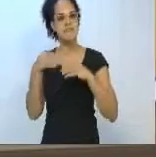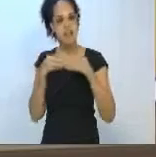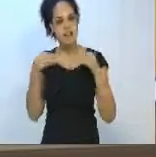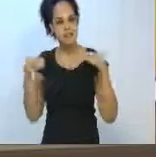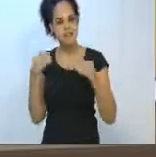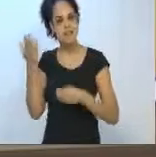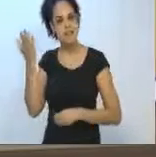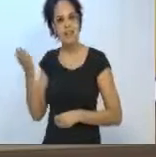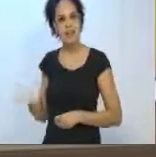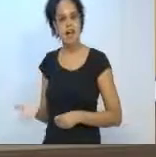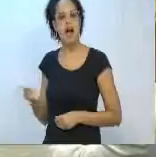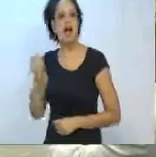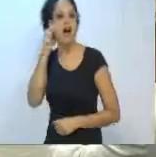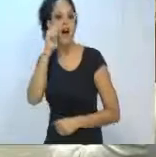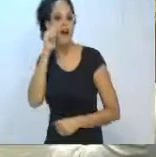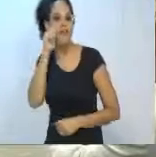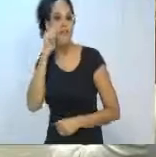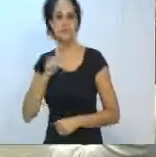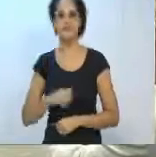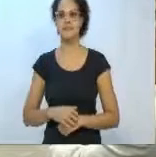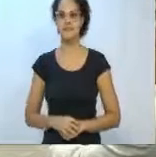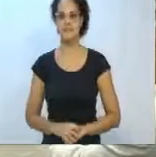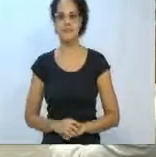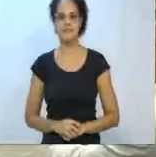Amém.